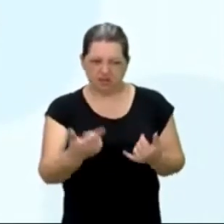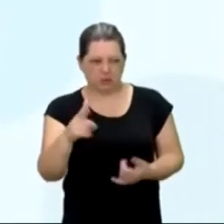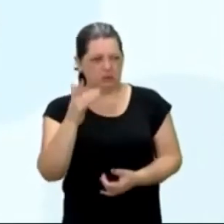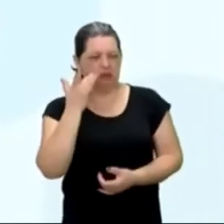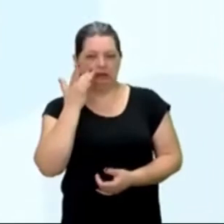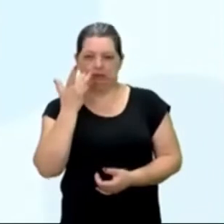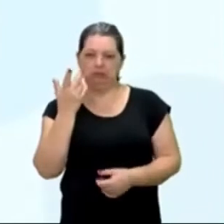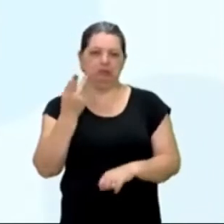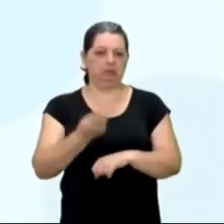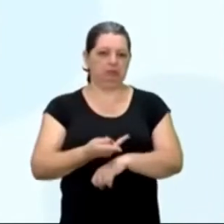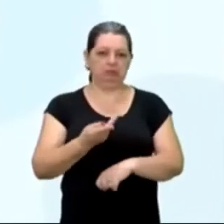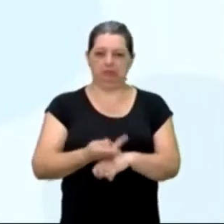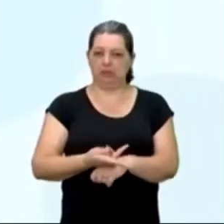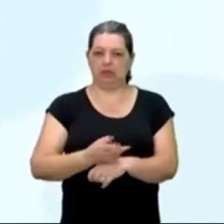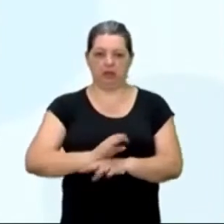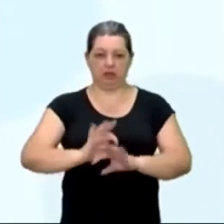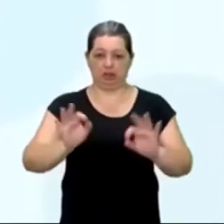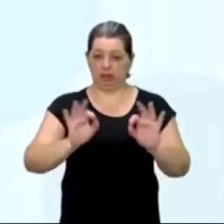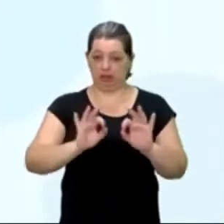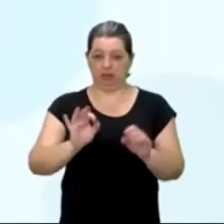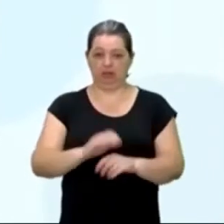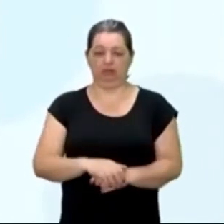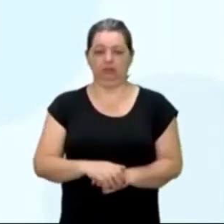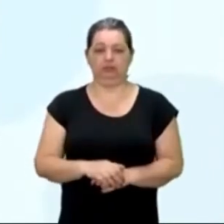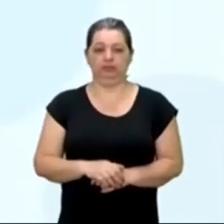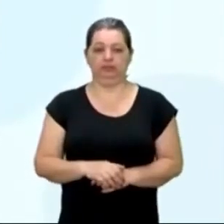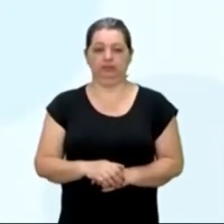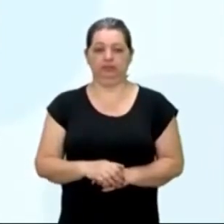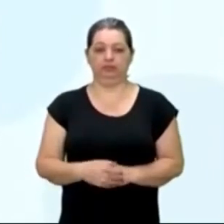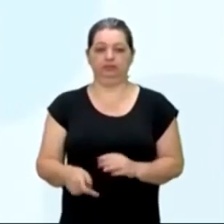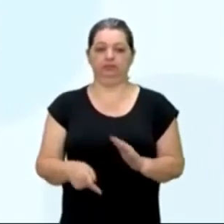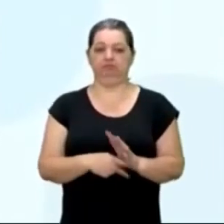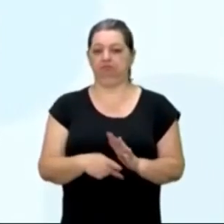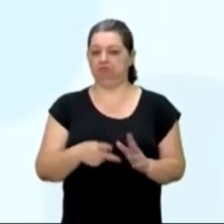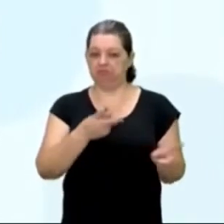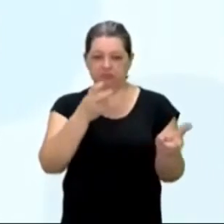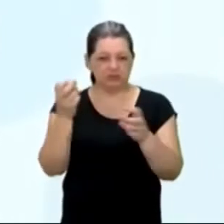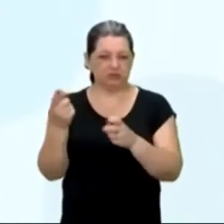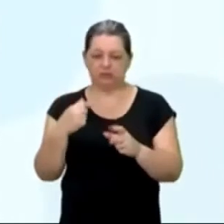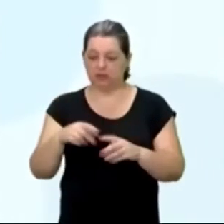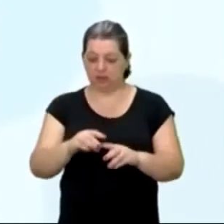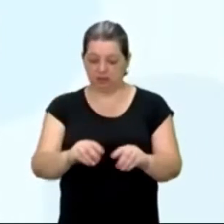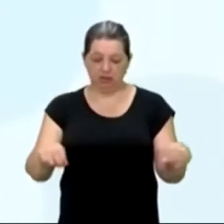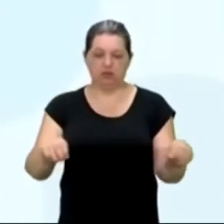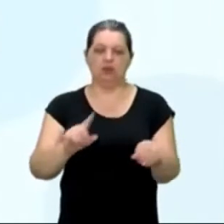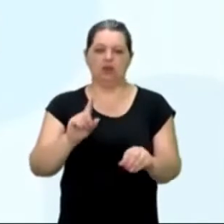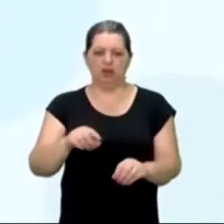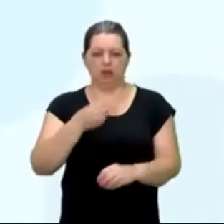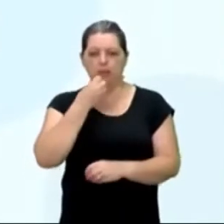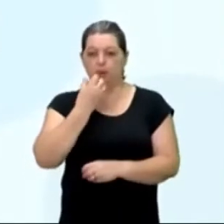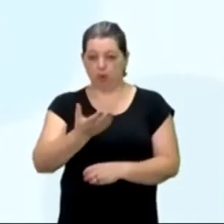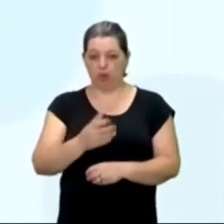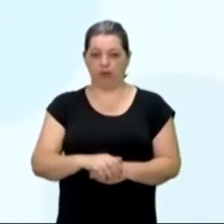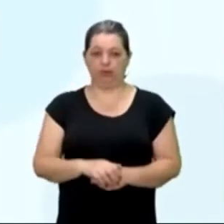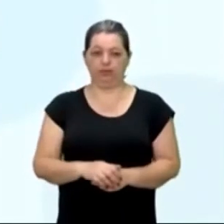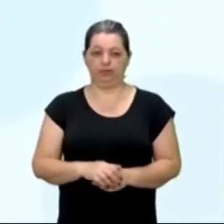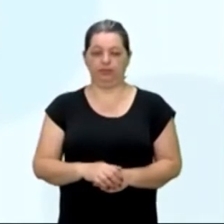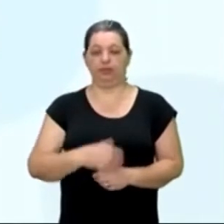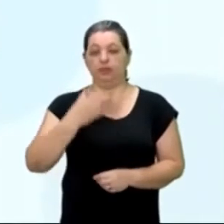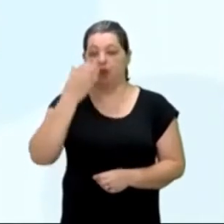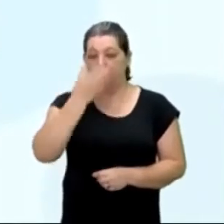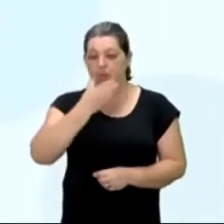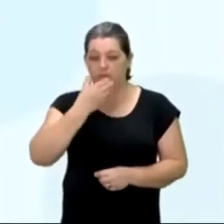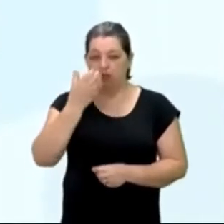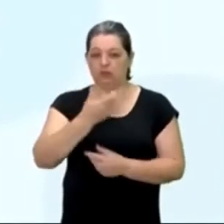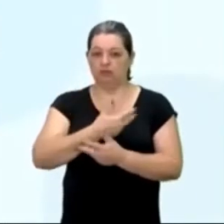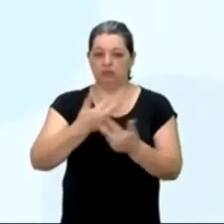nem coisa alguma, de metal ou ferro, nem lhe ouvimos, porém, a terra em si, é de muito bons ares, porém, o melhor fruto, que dela se